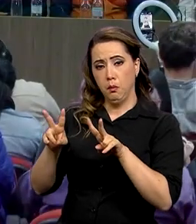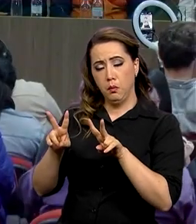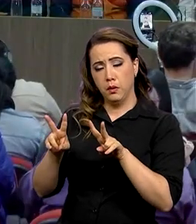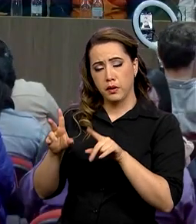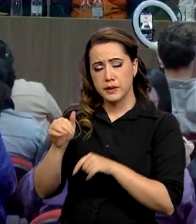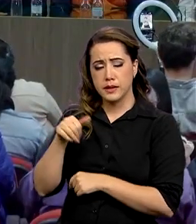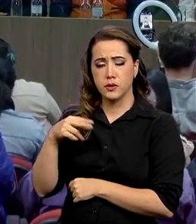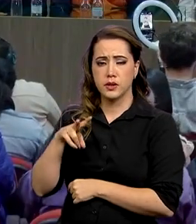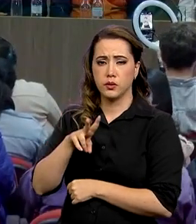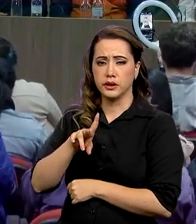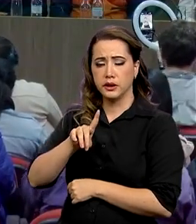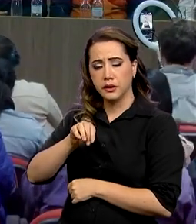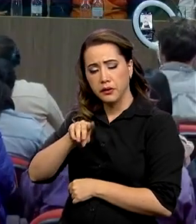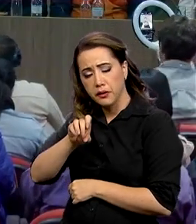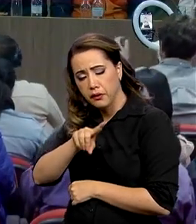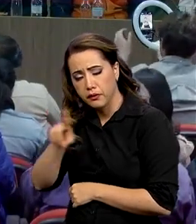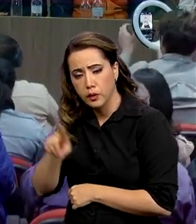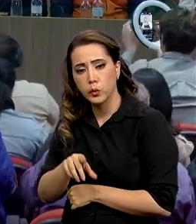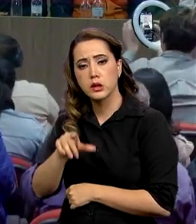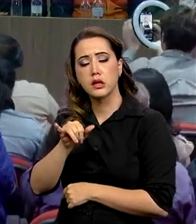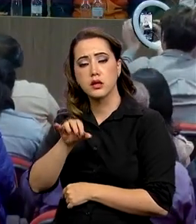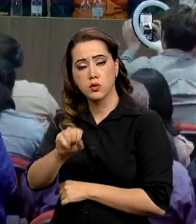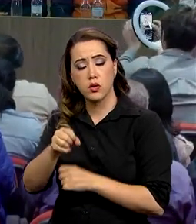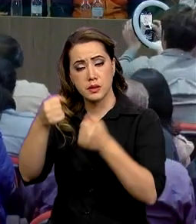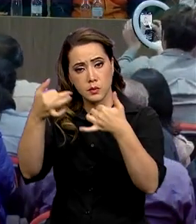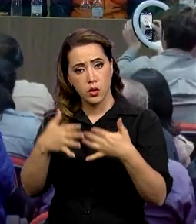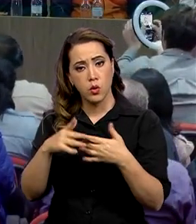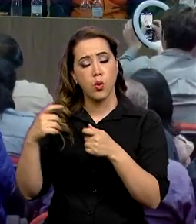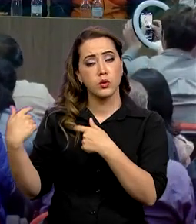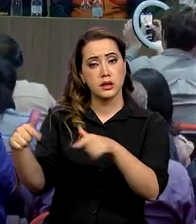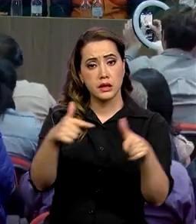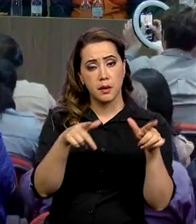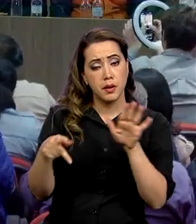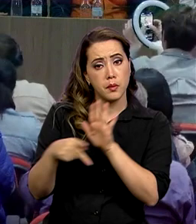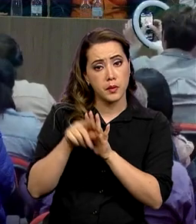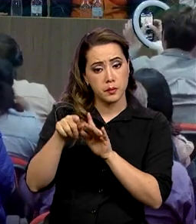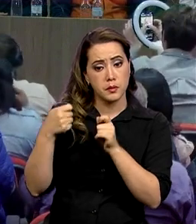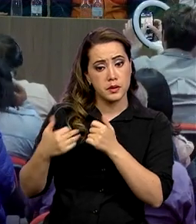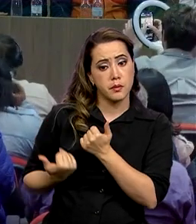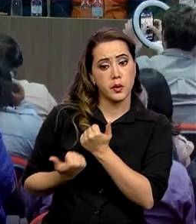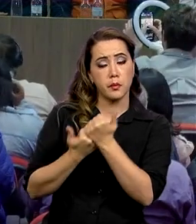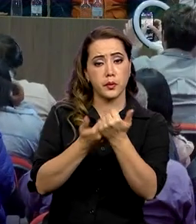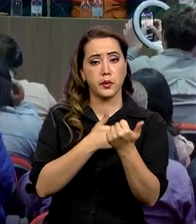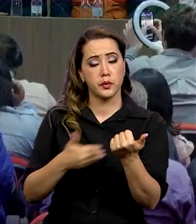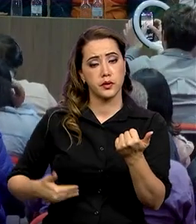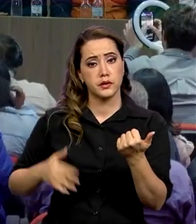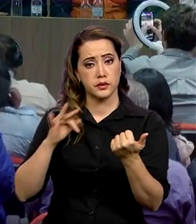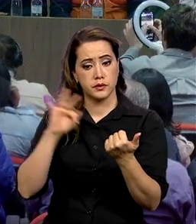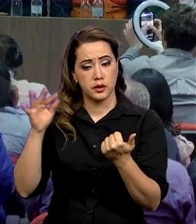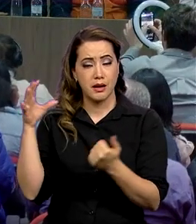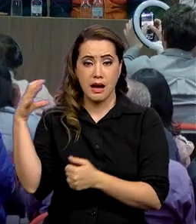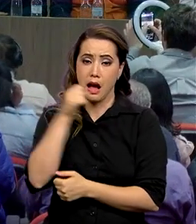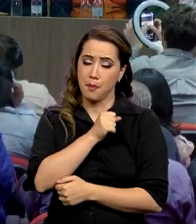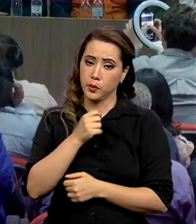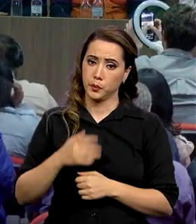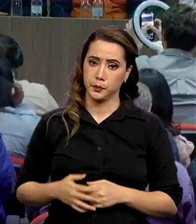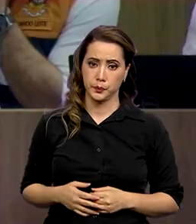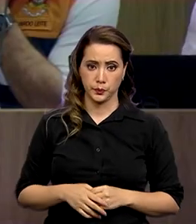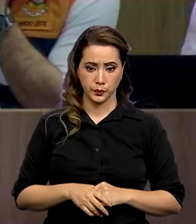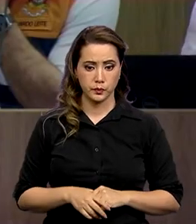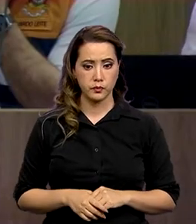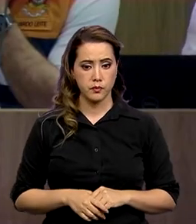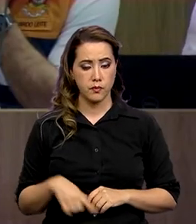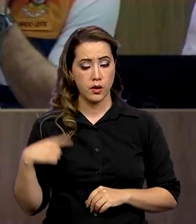precisam ser tomadas pelos gestores municipais para receber a ajuda humanitária do governo federal o mais rápido possível.